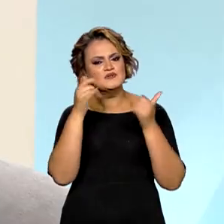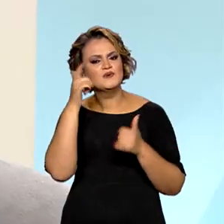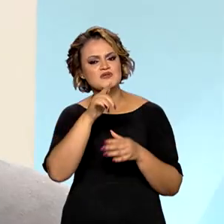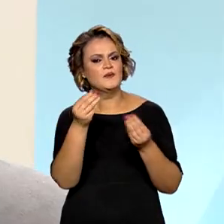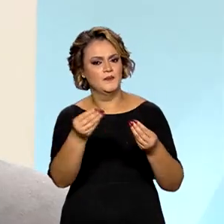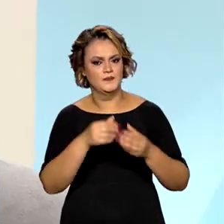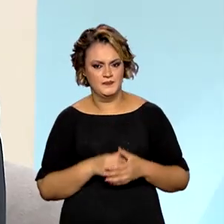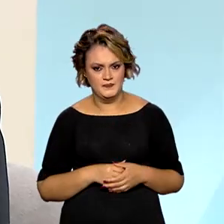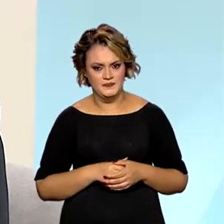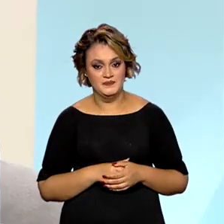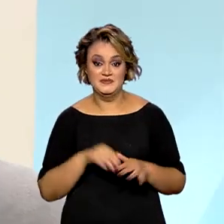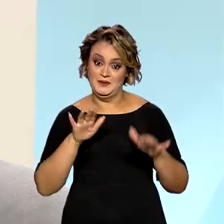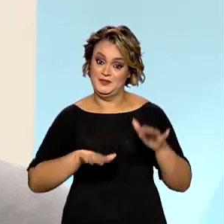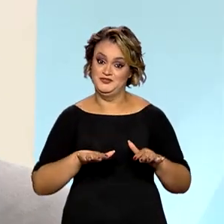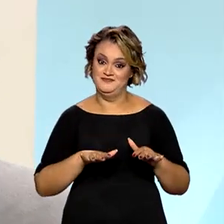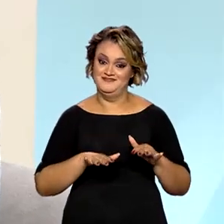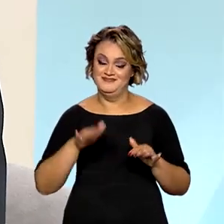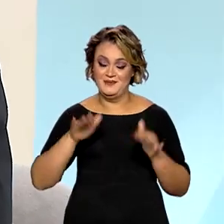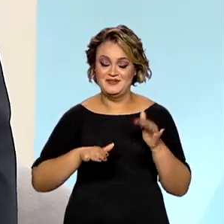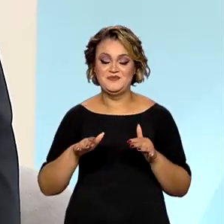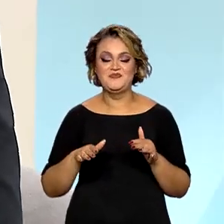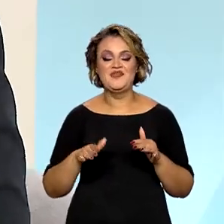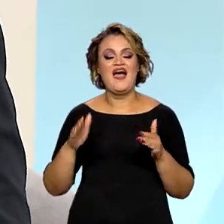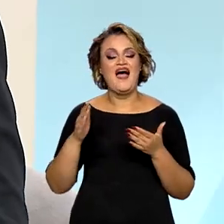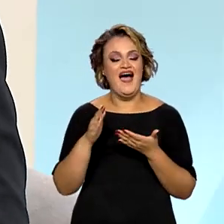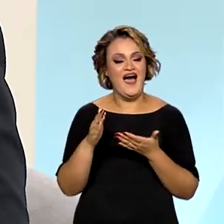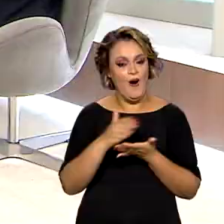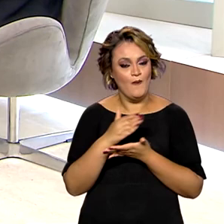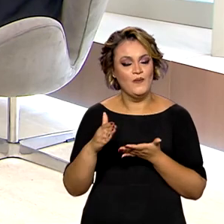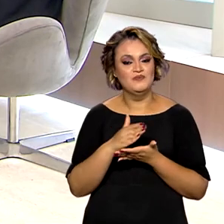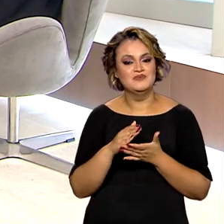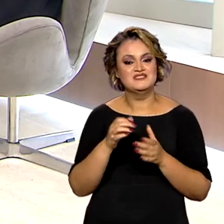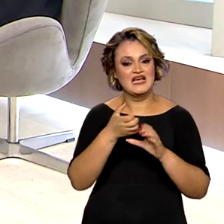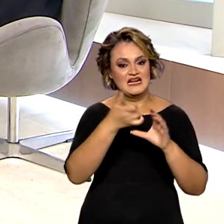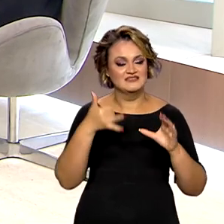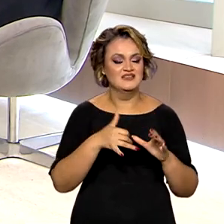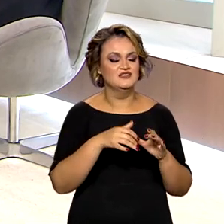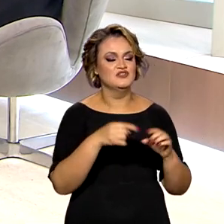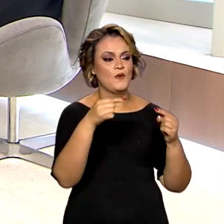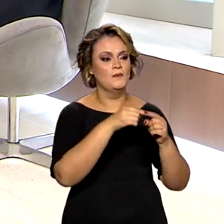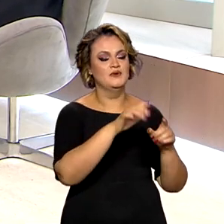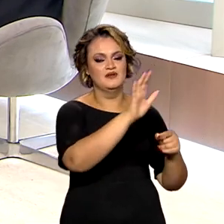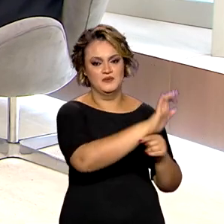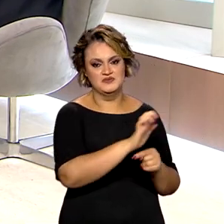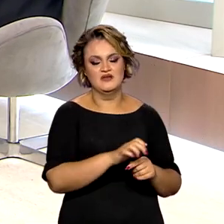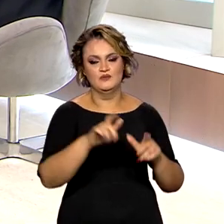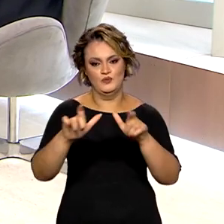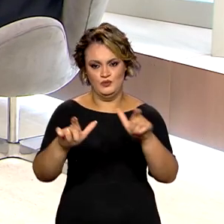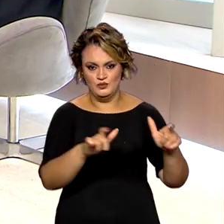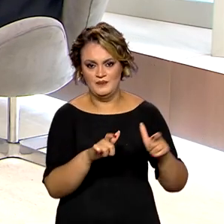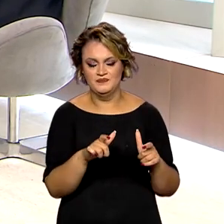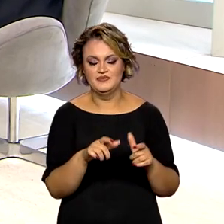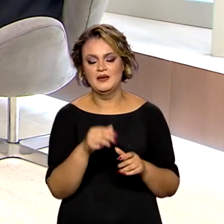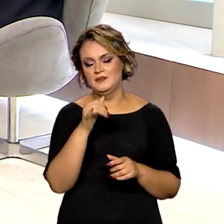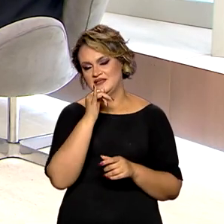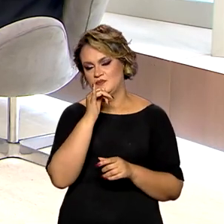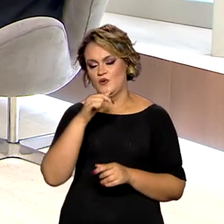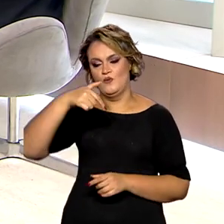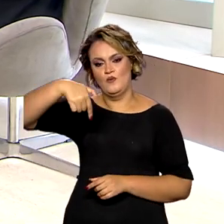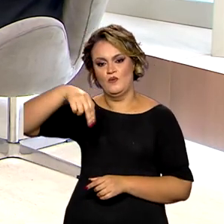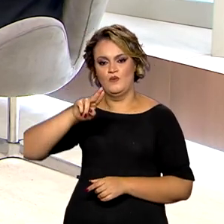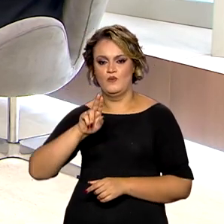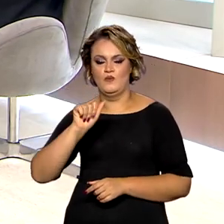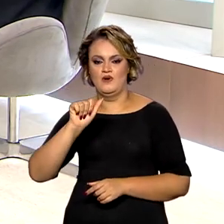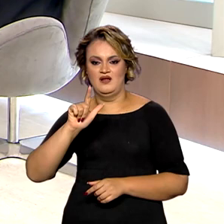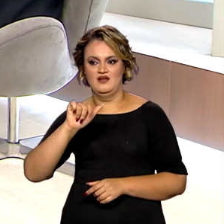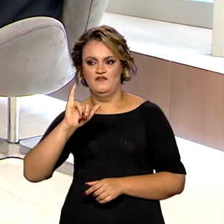Vamos lá. Depende. Temos algumas realidades que são locais. O Qualifica Mulher ele é aplicado geralmente com parceiros da área